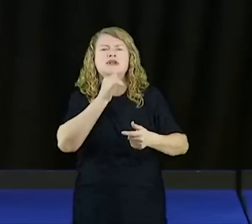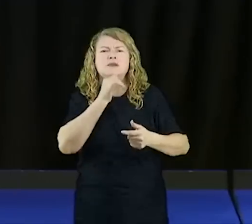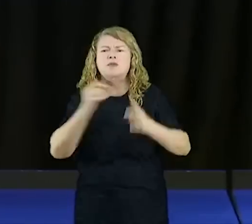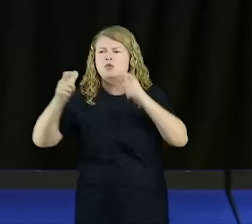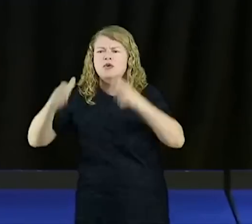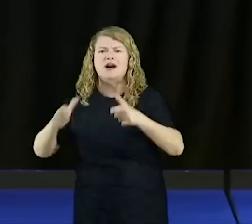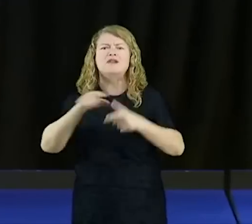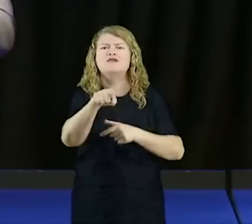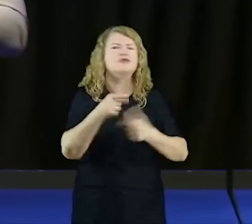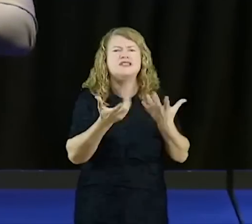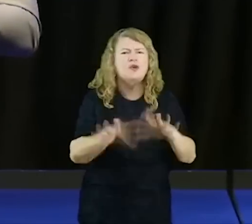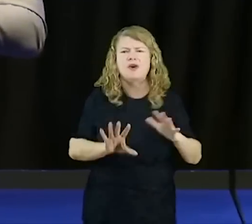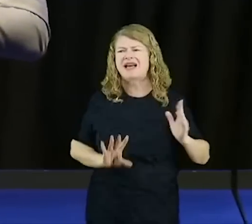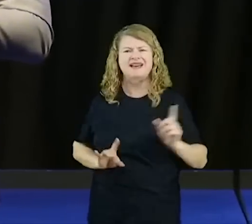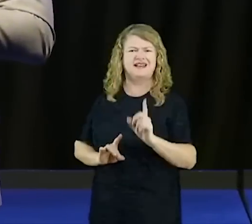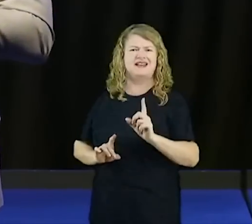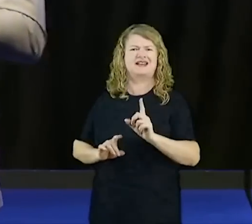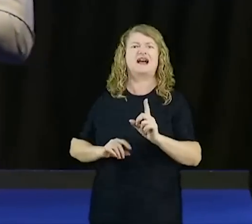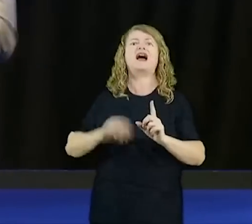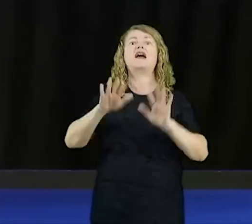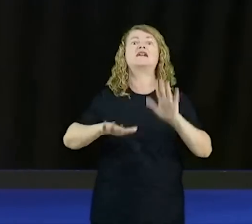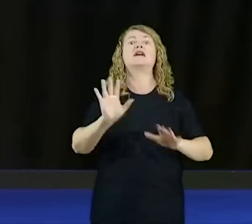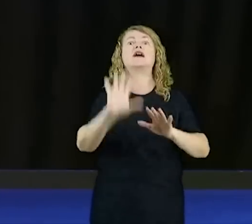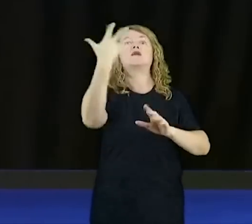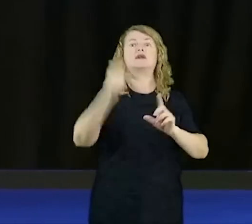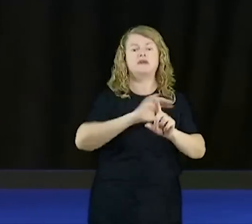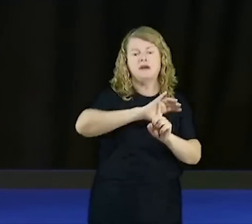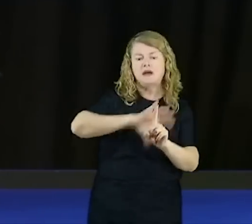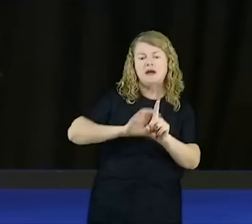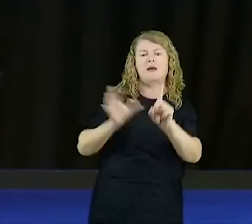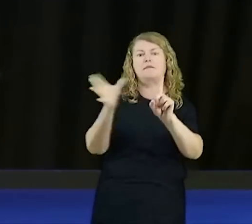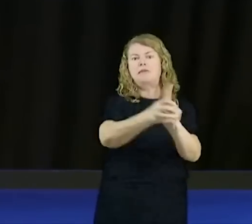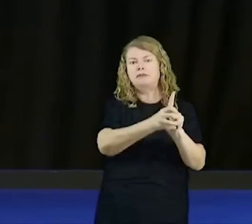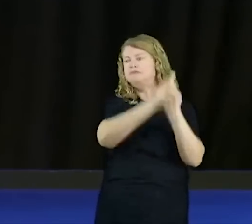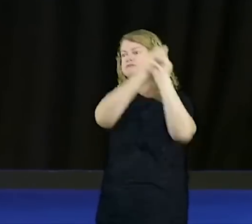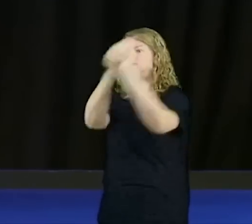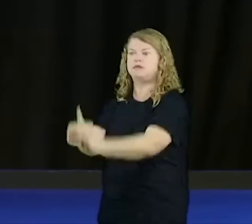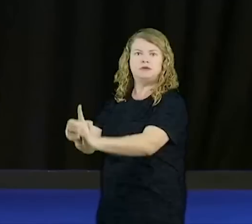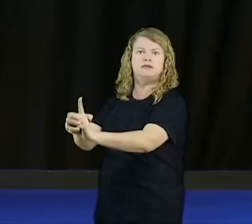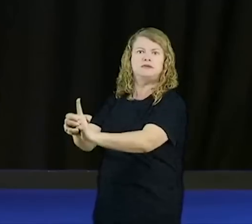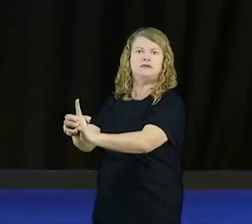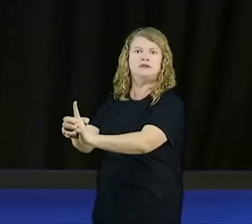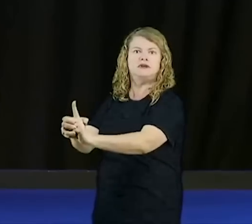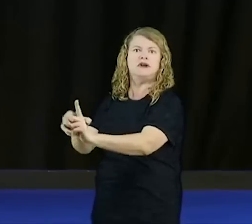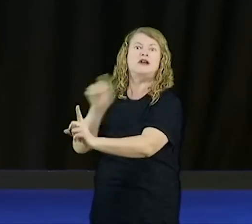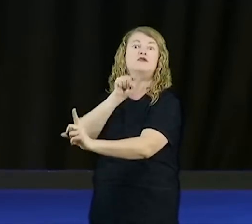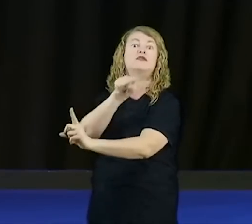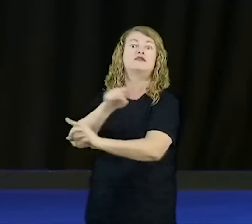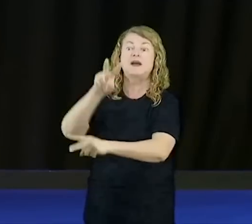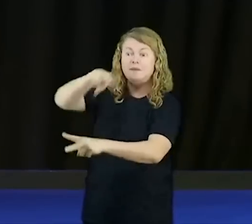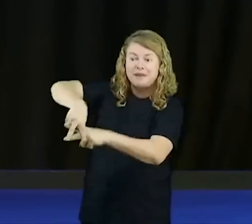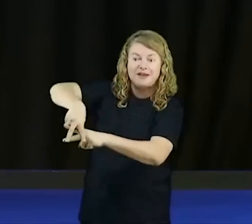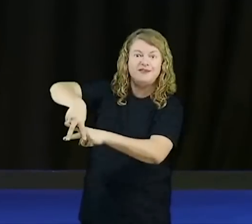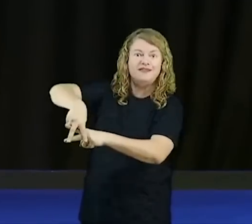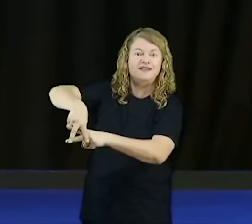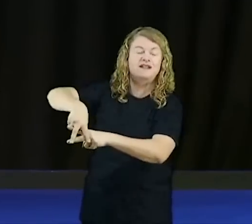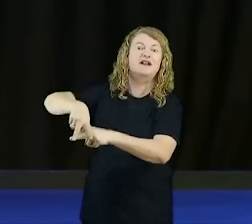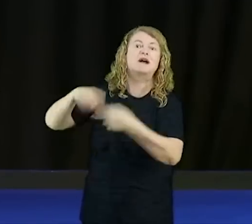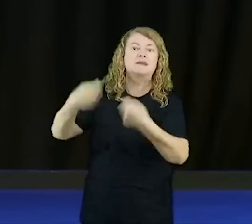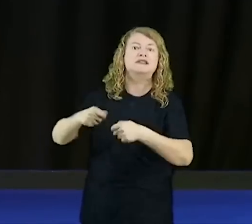lançado lá dentro do cativeiro, você não consegue sair se não houver um libertador. Se você, hoje,